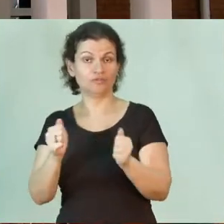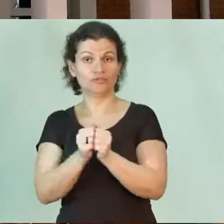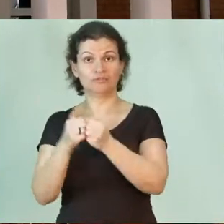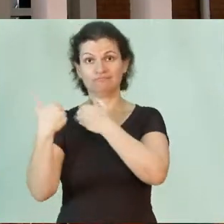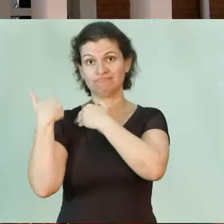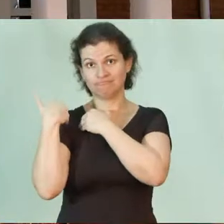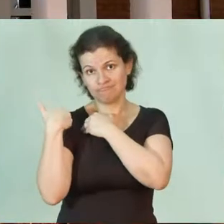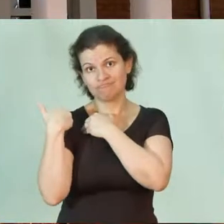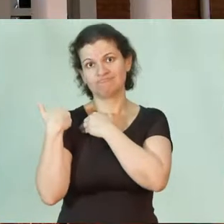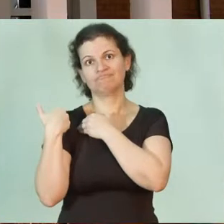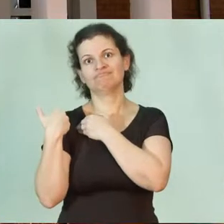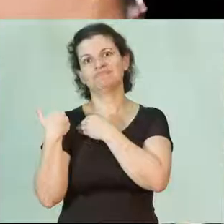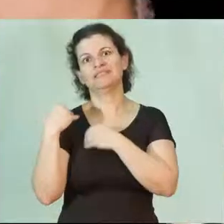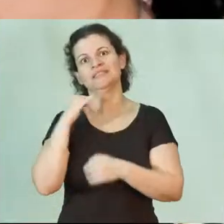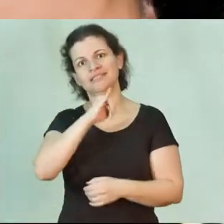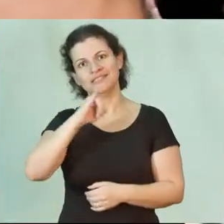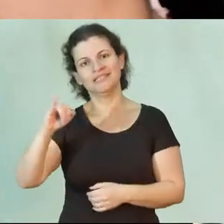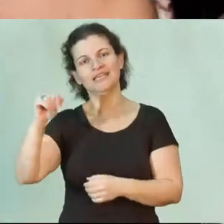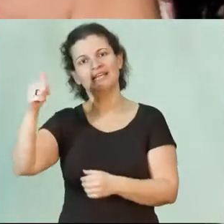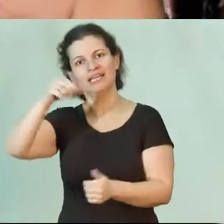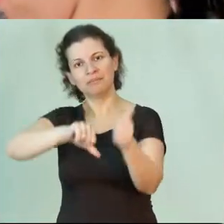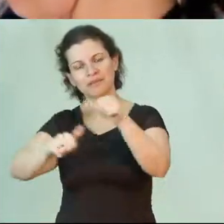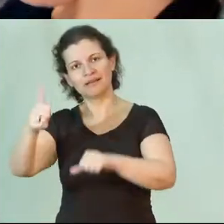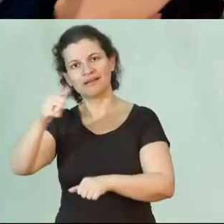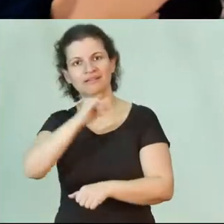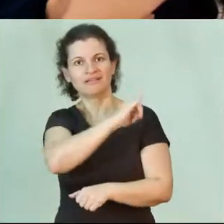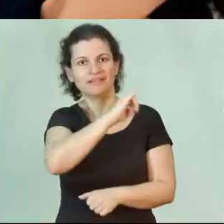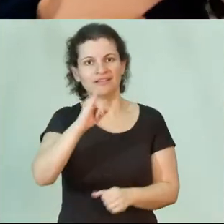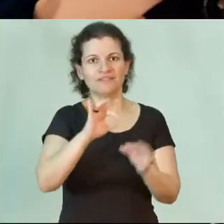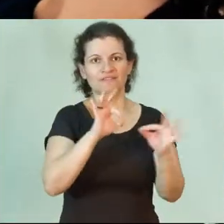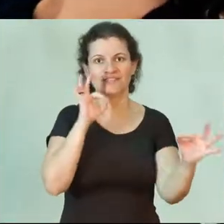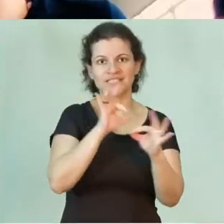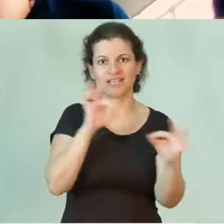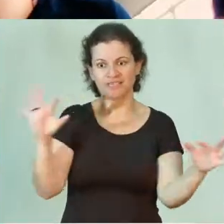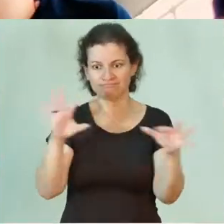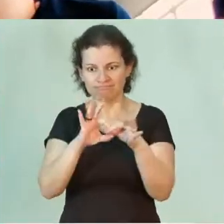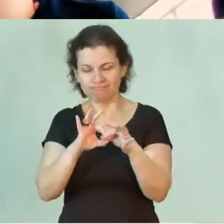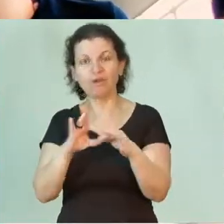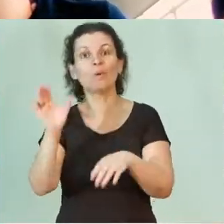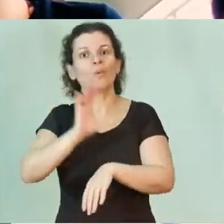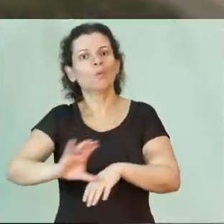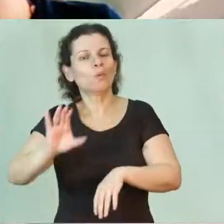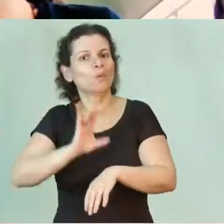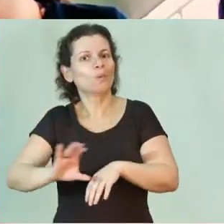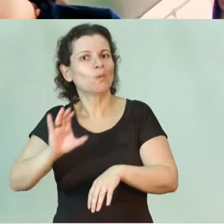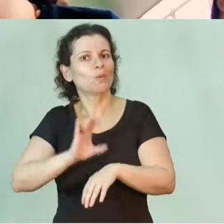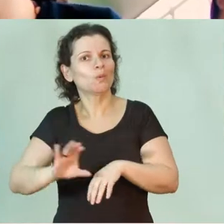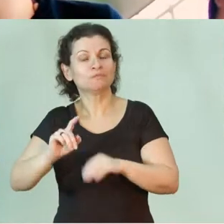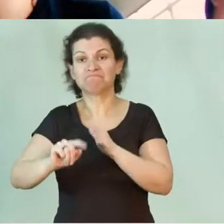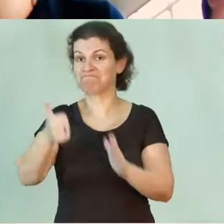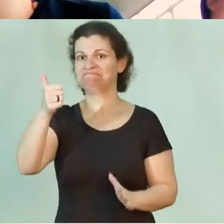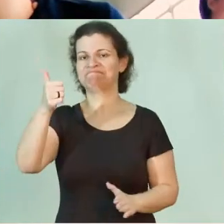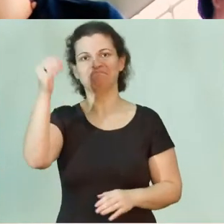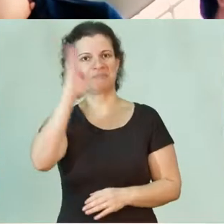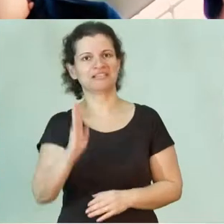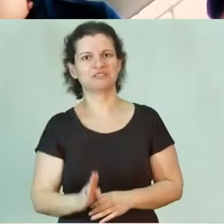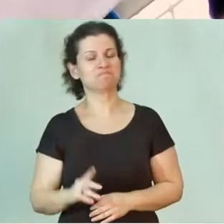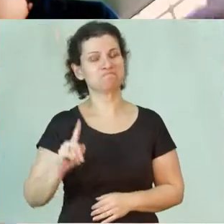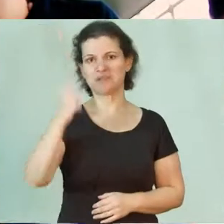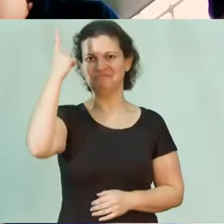corresponsabilidade com os institutos de Química e de Física. É um curso pioneiro no Brasil,